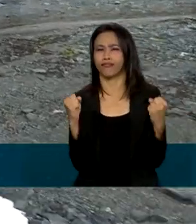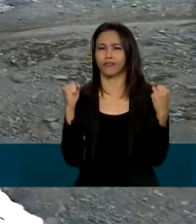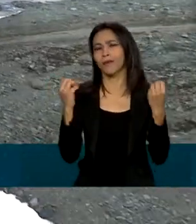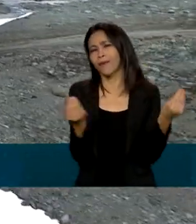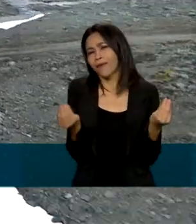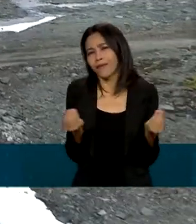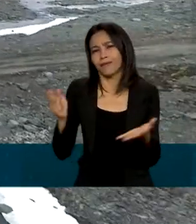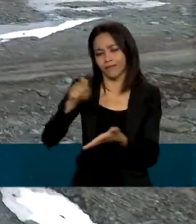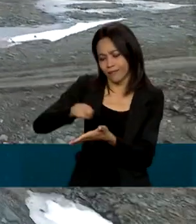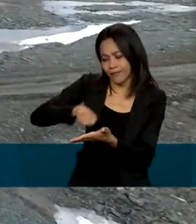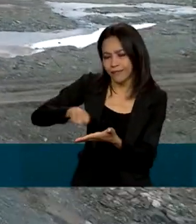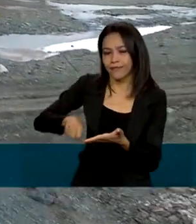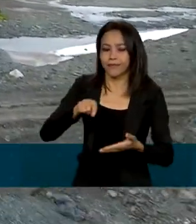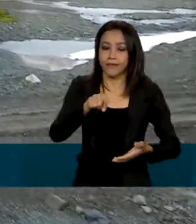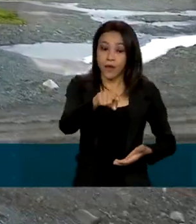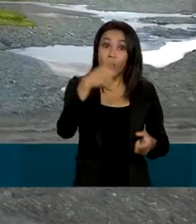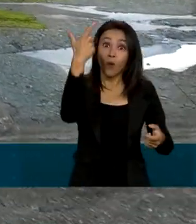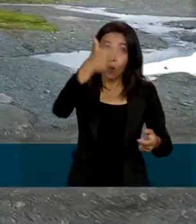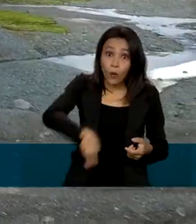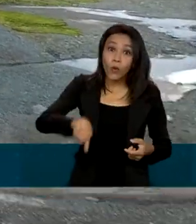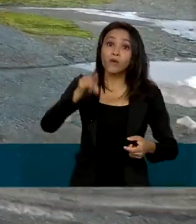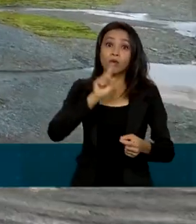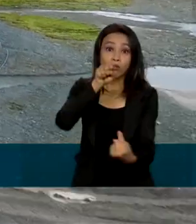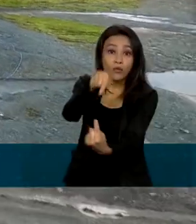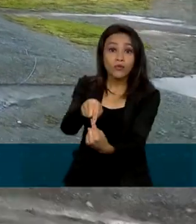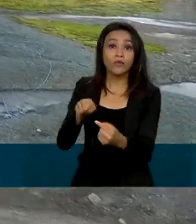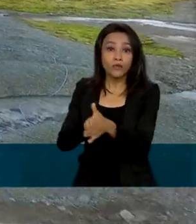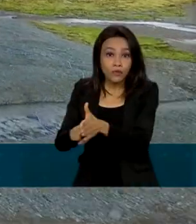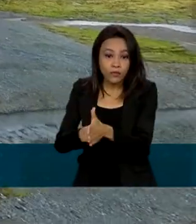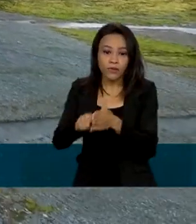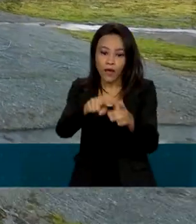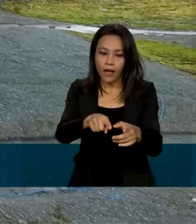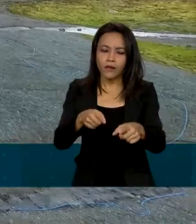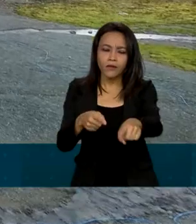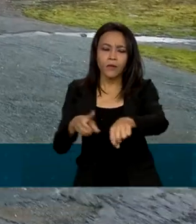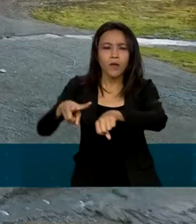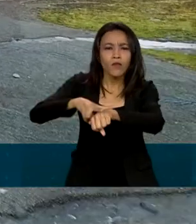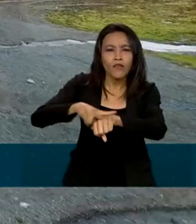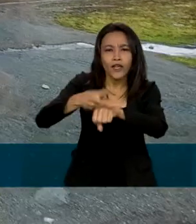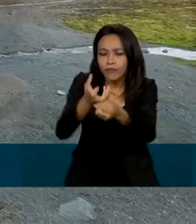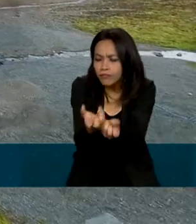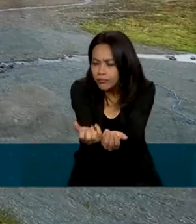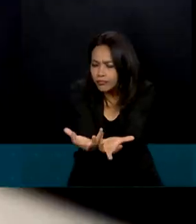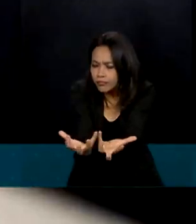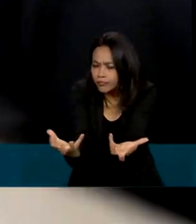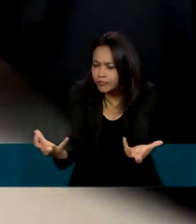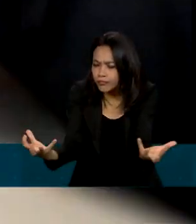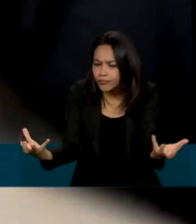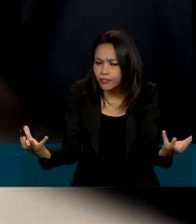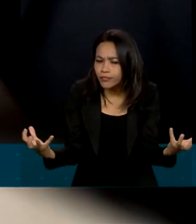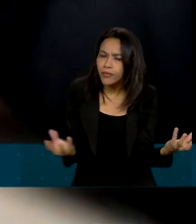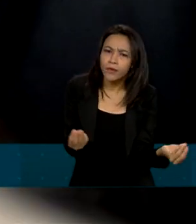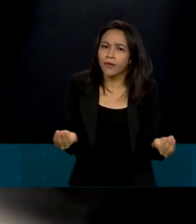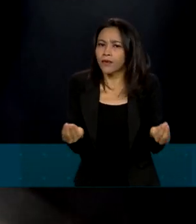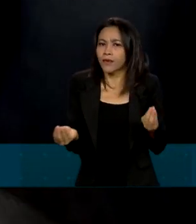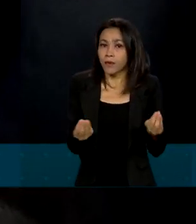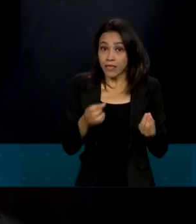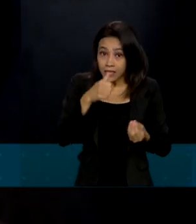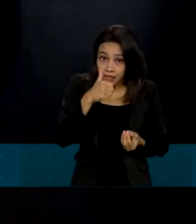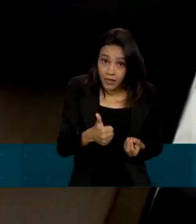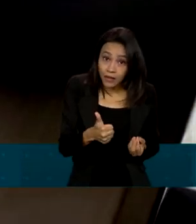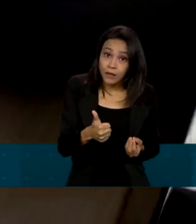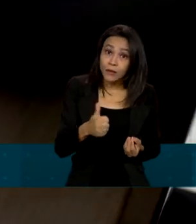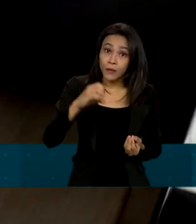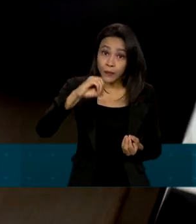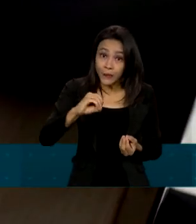pesquisadores é a vegetação na Antártica. E já tem dado resultado. Até agora, 116 espécies